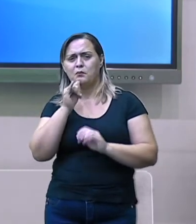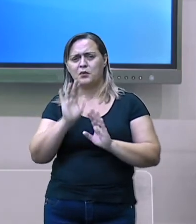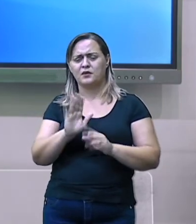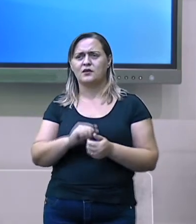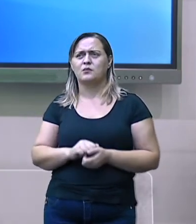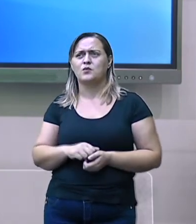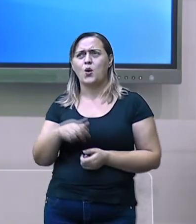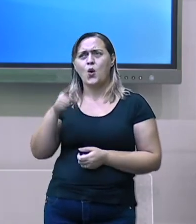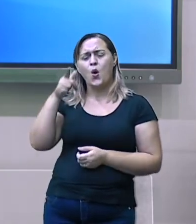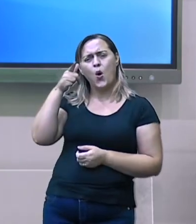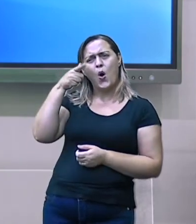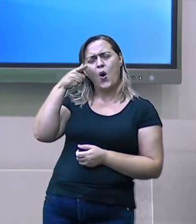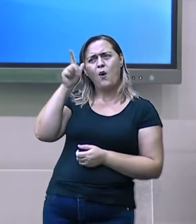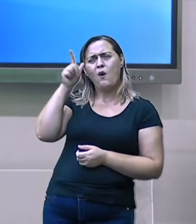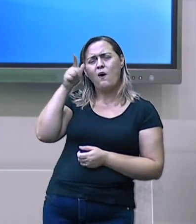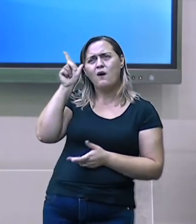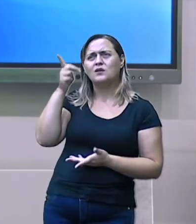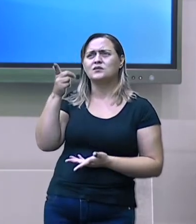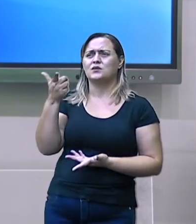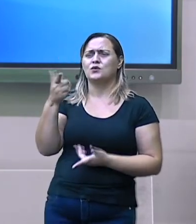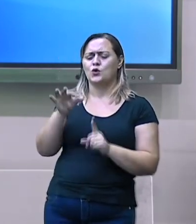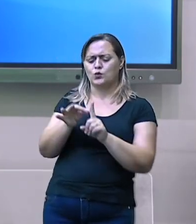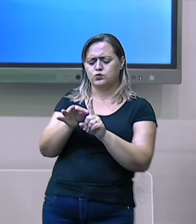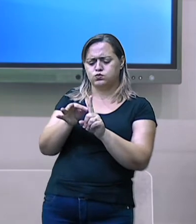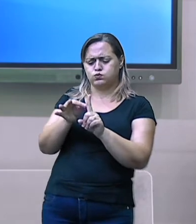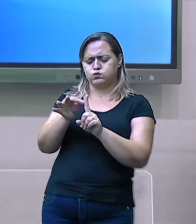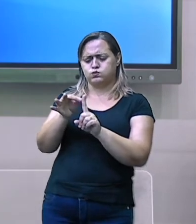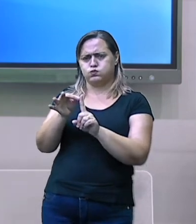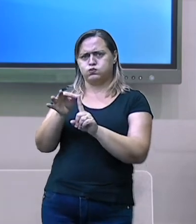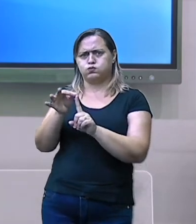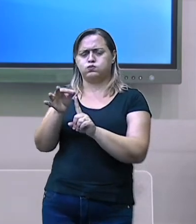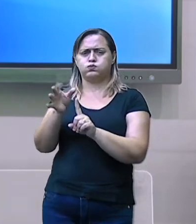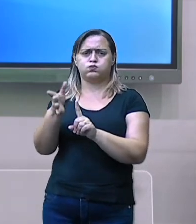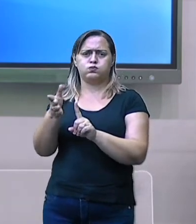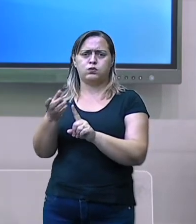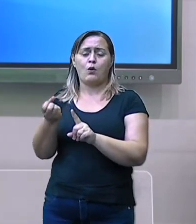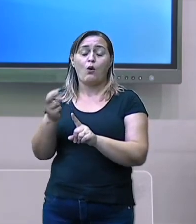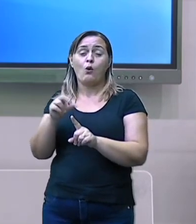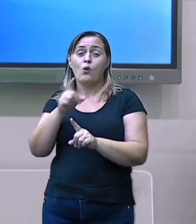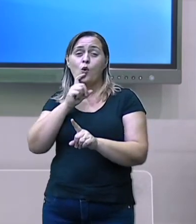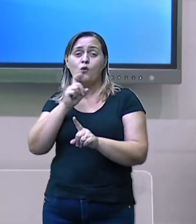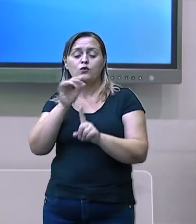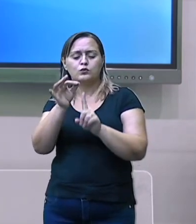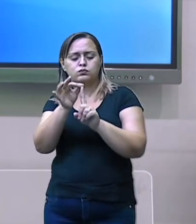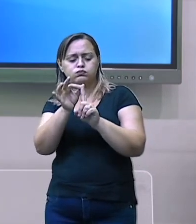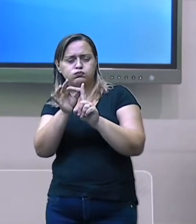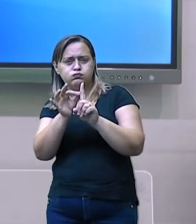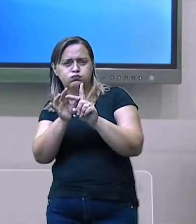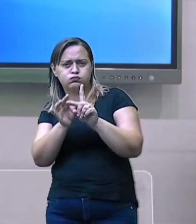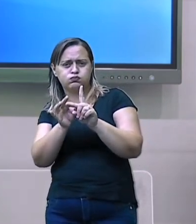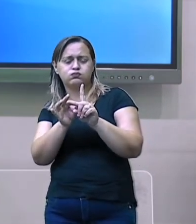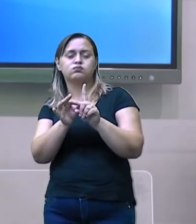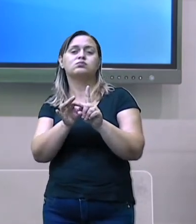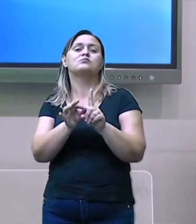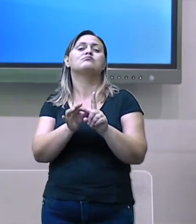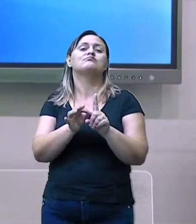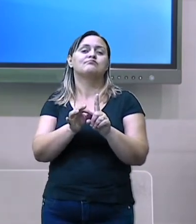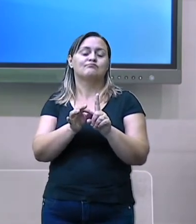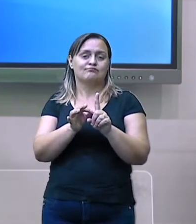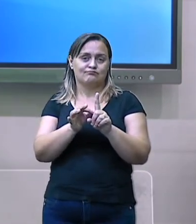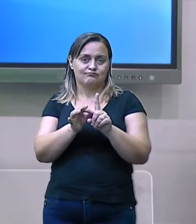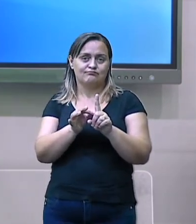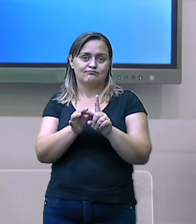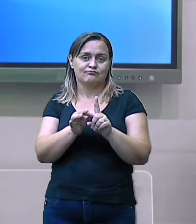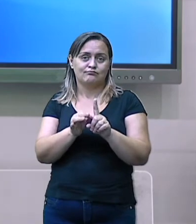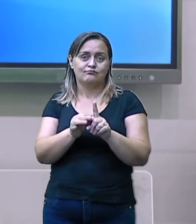mais altas temperaturas. Ou, no inverno, as mais baixas temperaturas. Em determinado